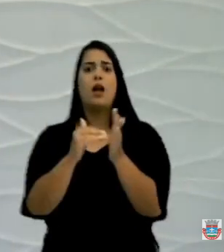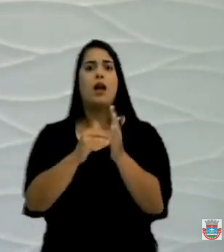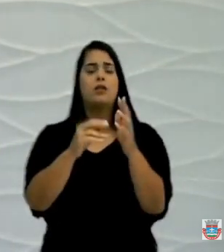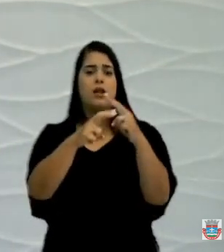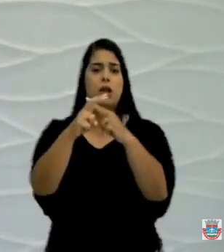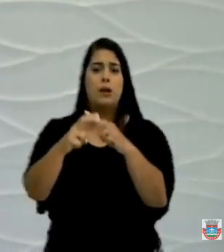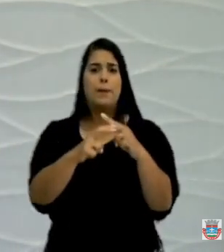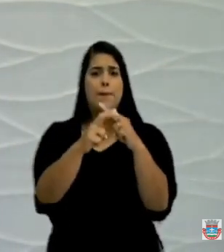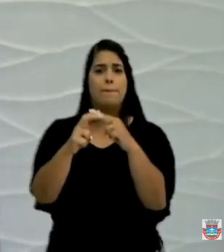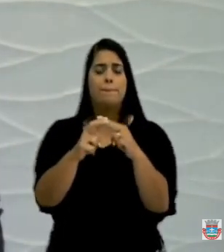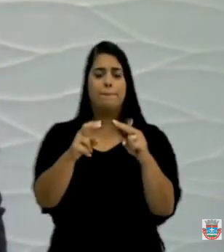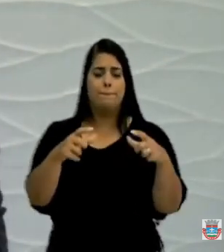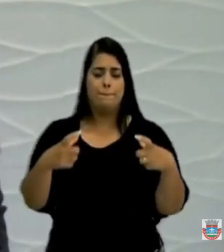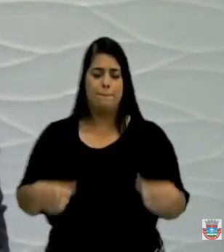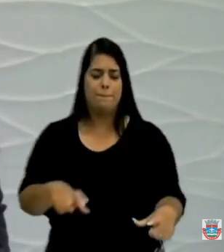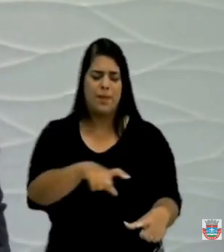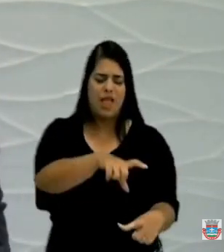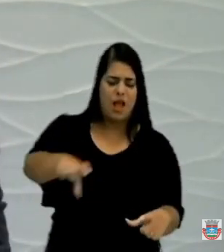recapiava os buracos da cidade